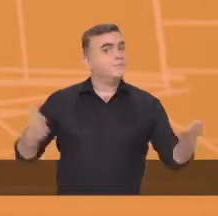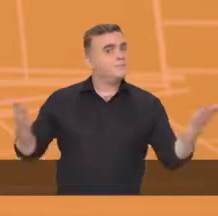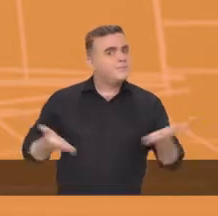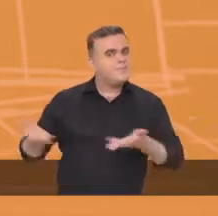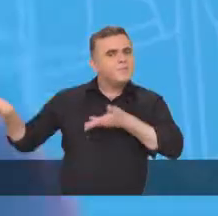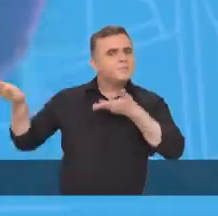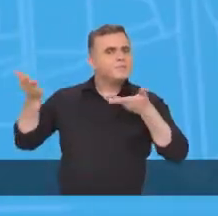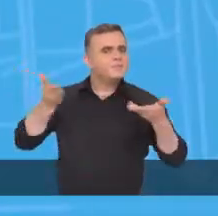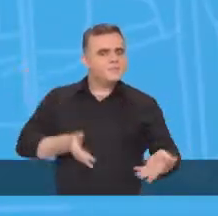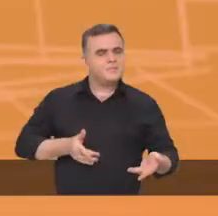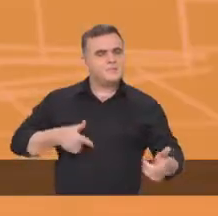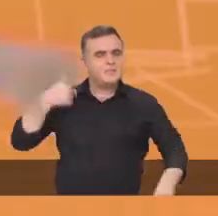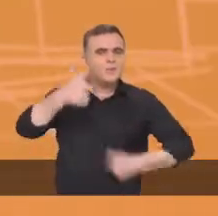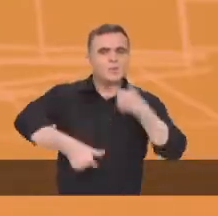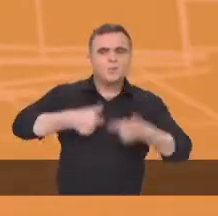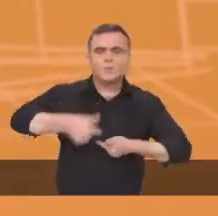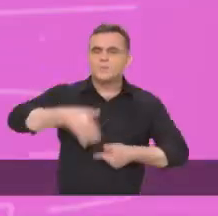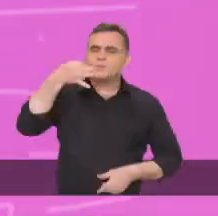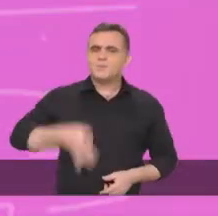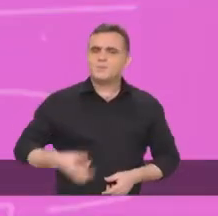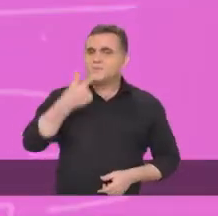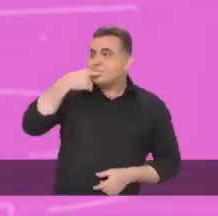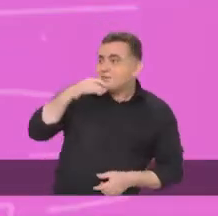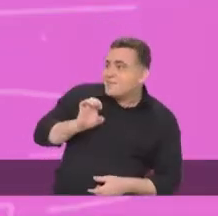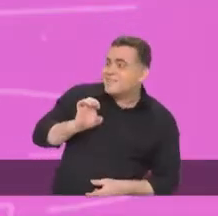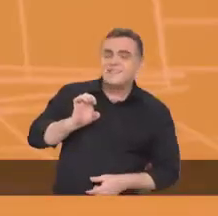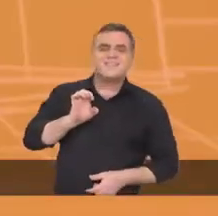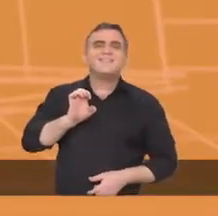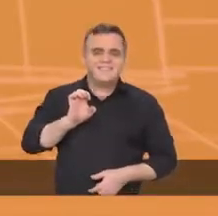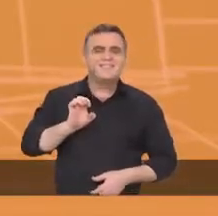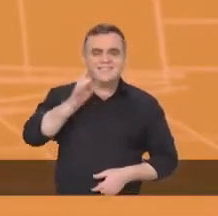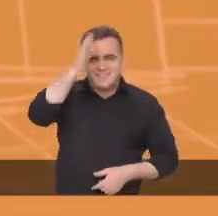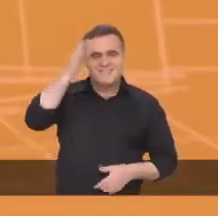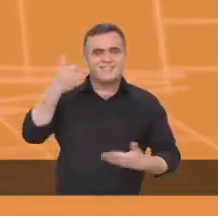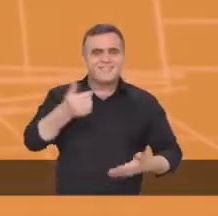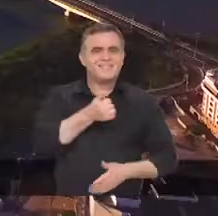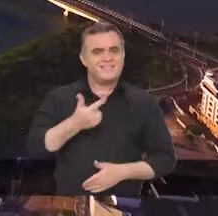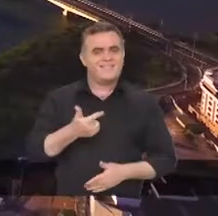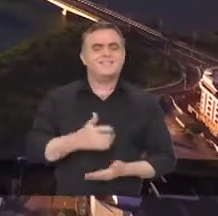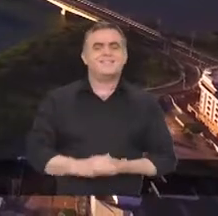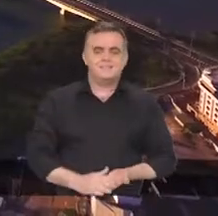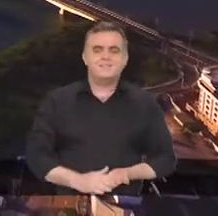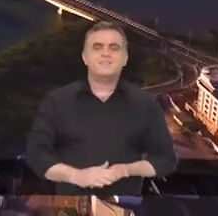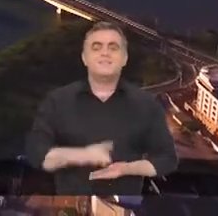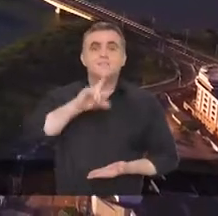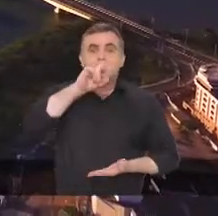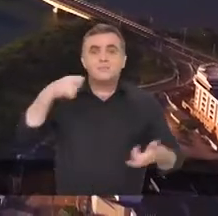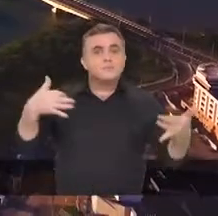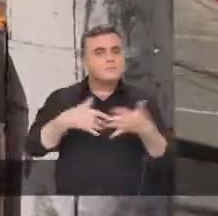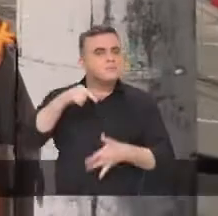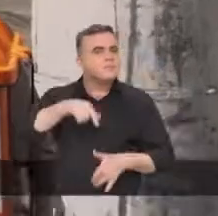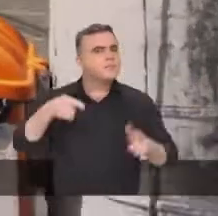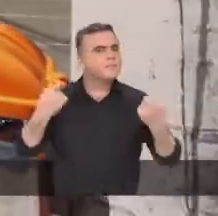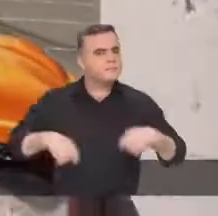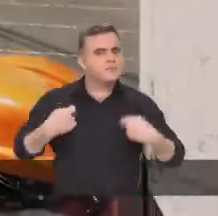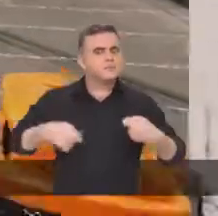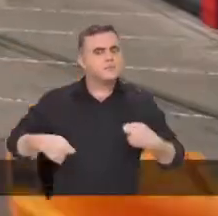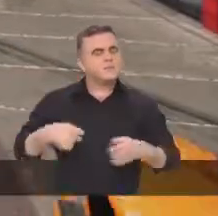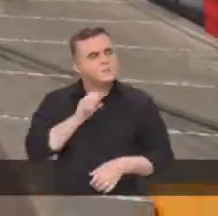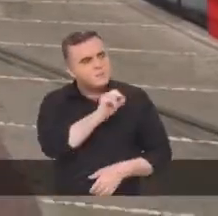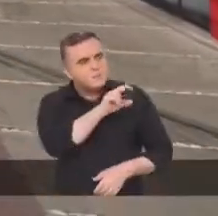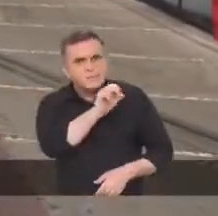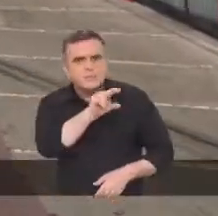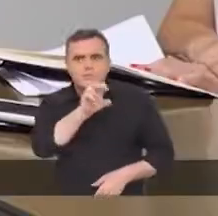Chegou a hora de quem trabalha ativo, Edivaldo! Tope! Quando Aracaju mais precisou,